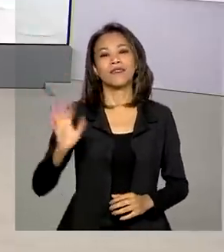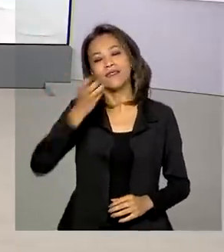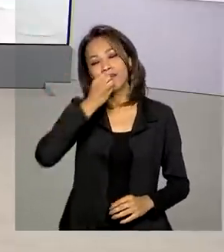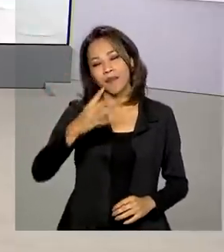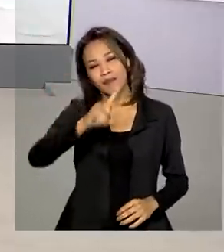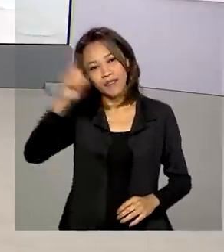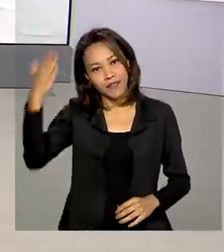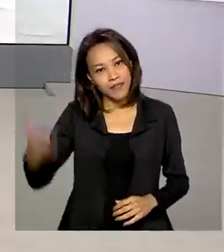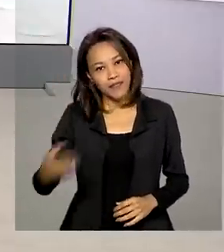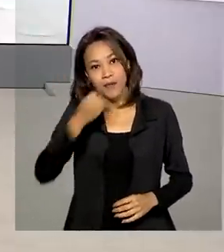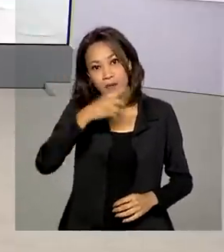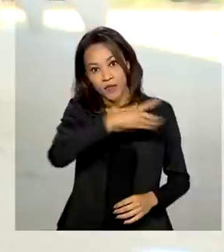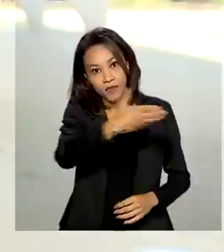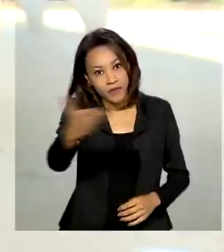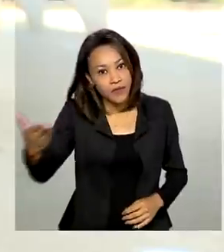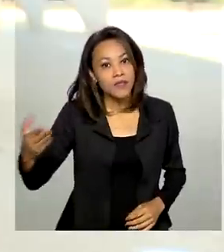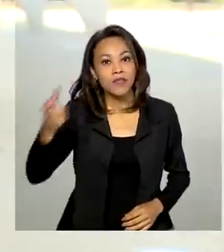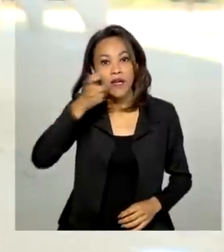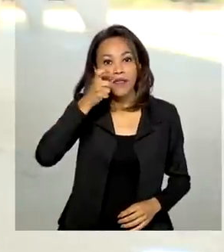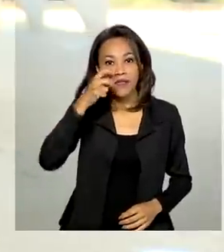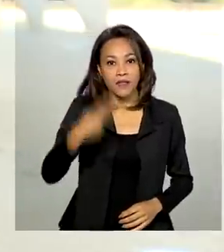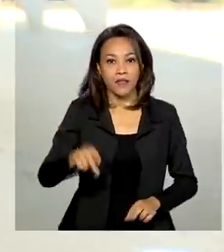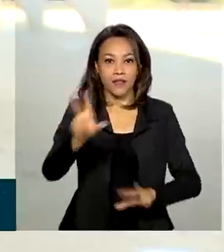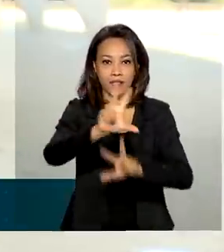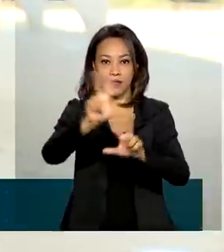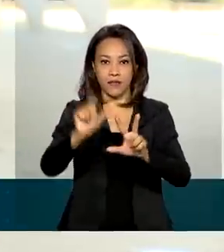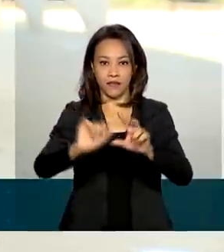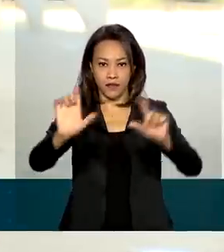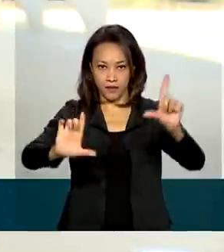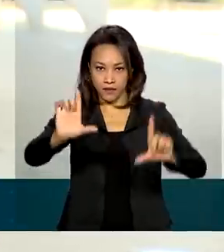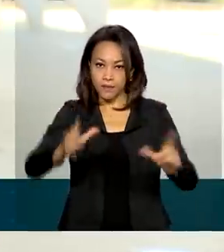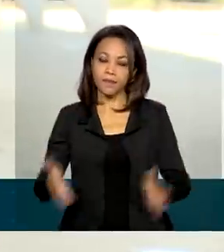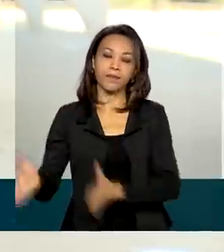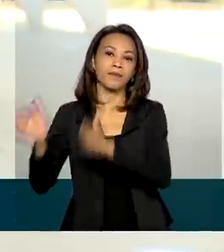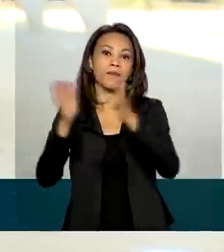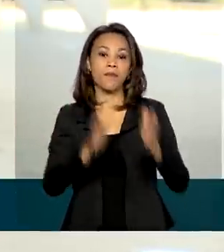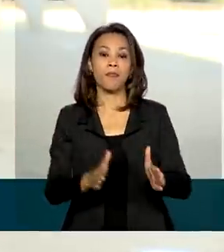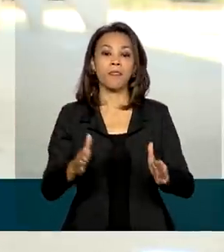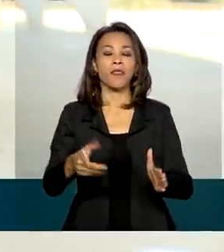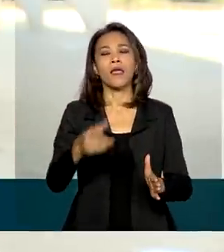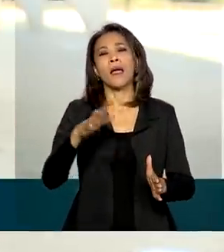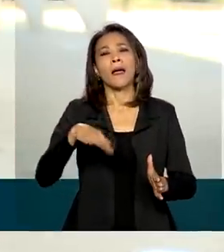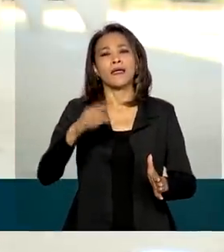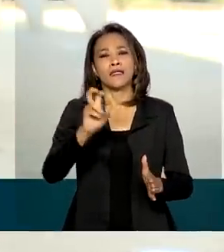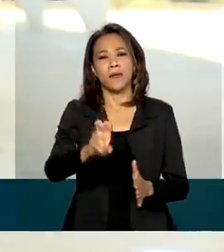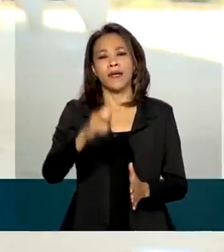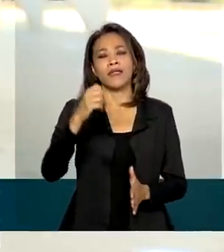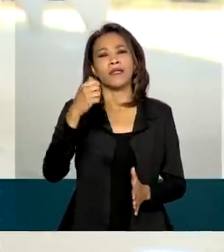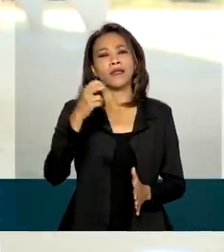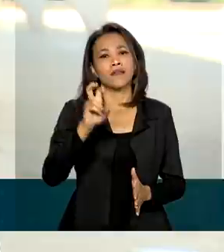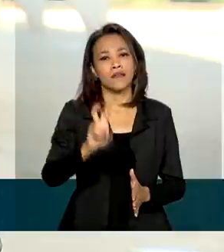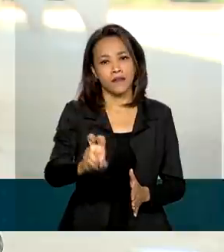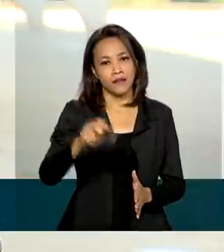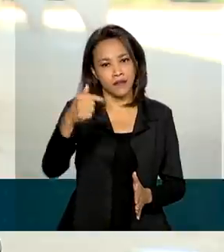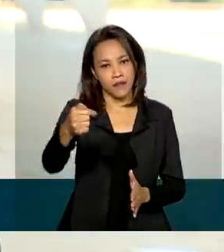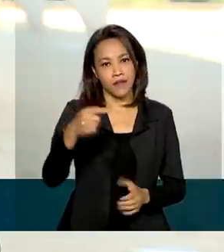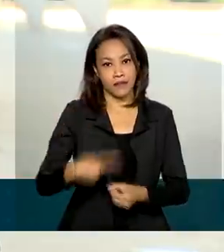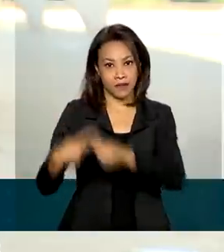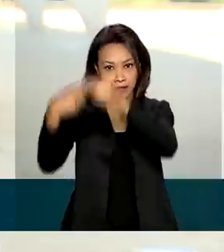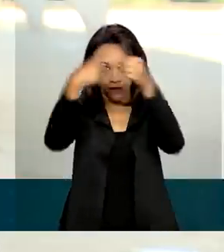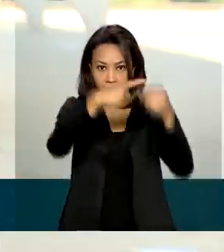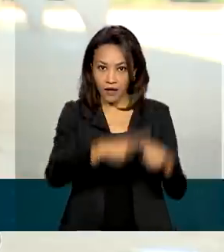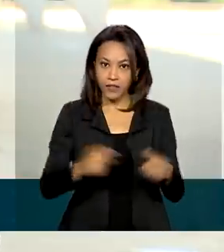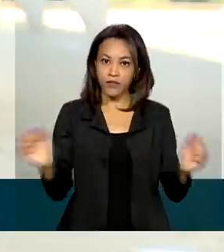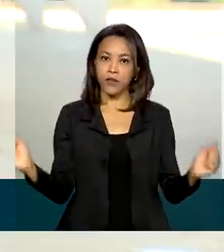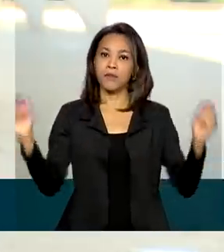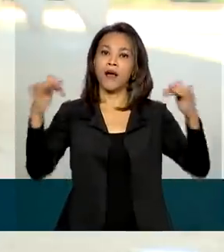bom dia a todos que nos acompanham pela TV Brasil. Olha só Renata, neste domingo brasileiros de 57 cidades foram às urnas no segundo turno das eleições